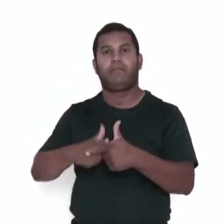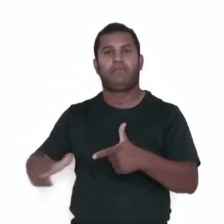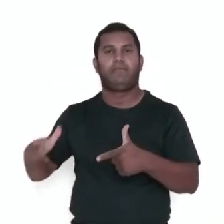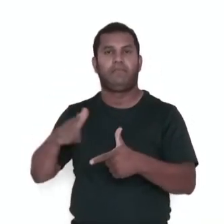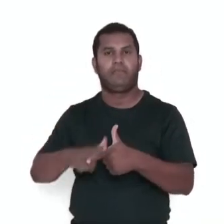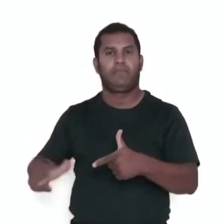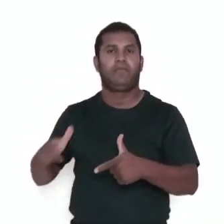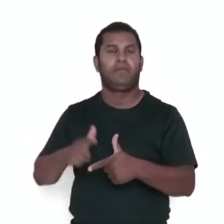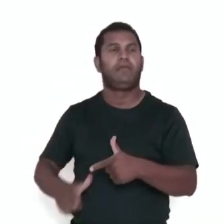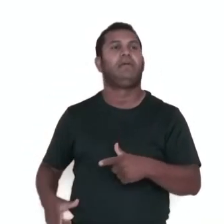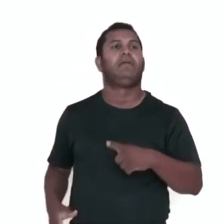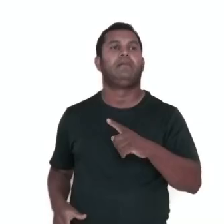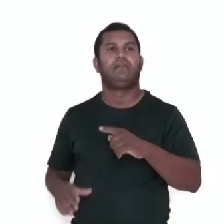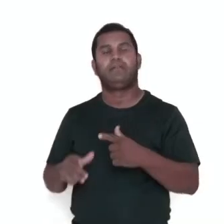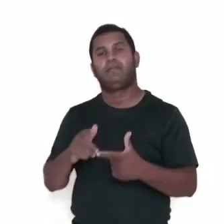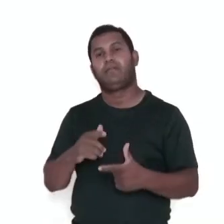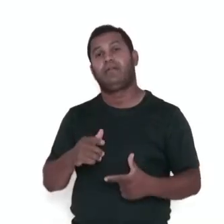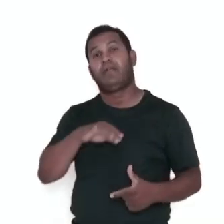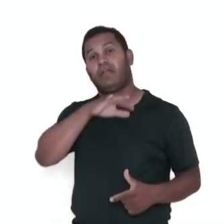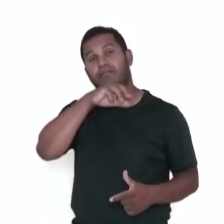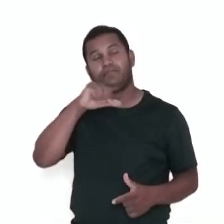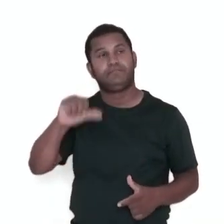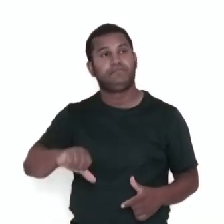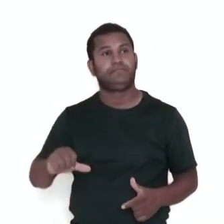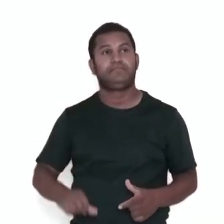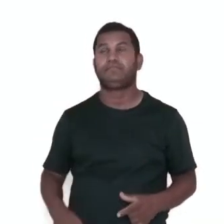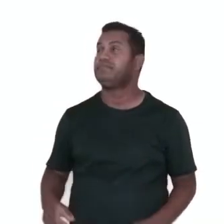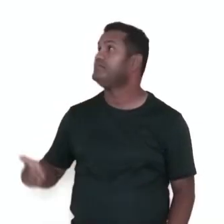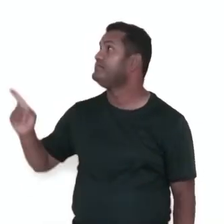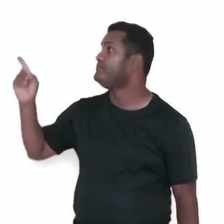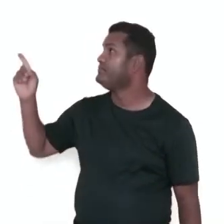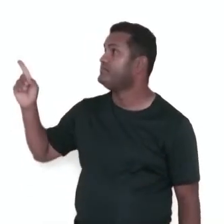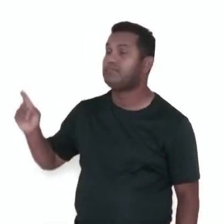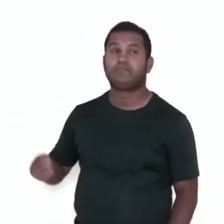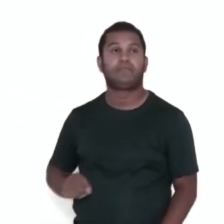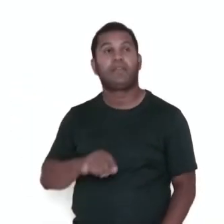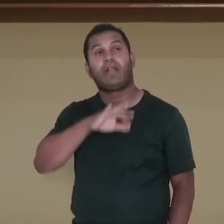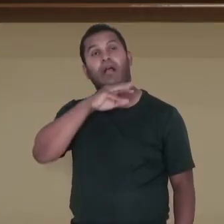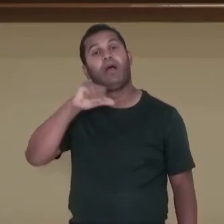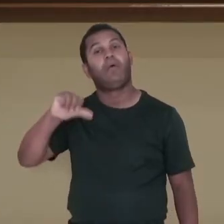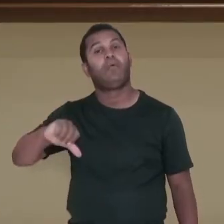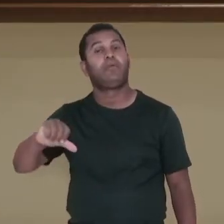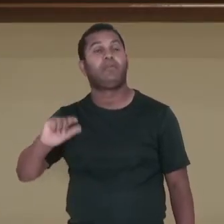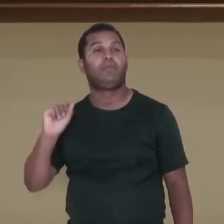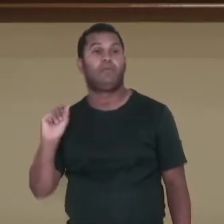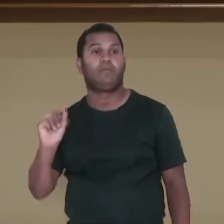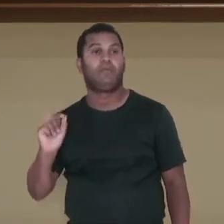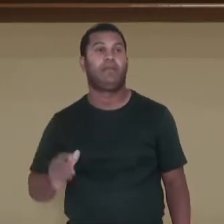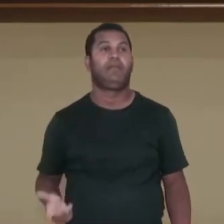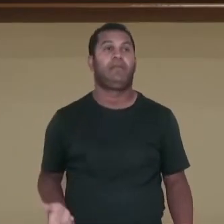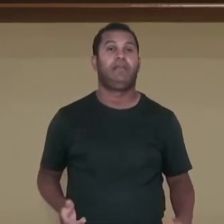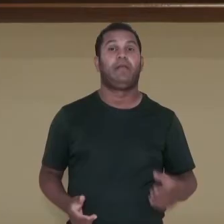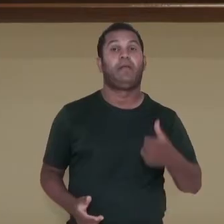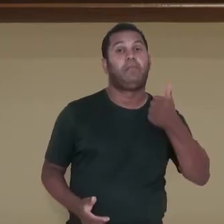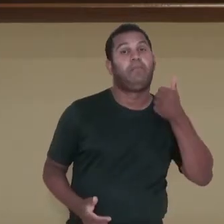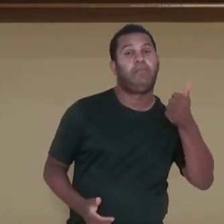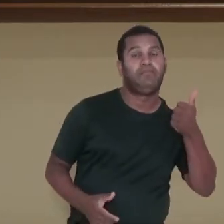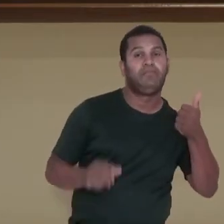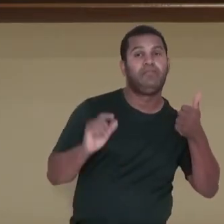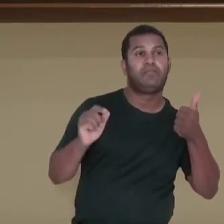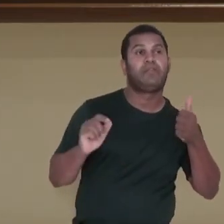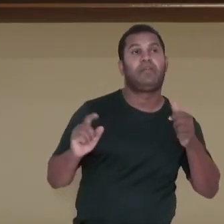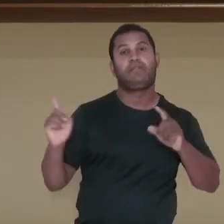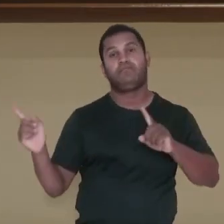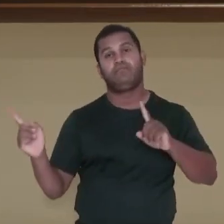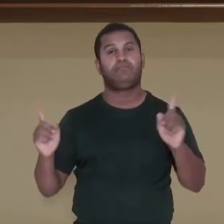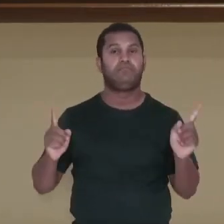mais sobre o dia e dia das pessoas, como são as suas vidas. Um ponto negativo seria, as pessoas selecionam o que querem mostrar de